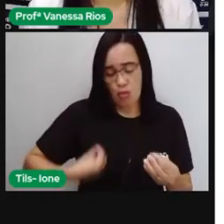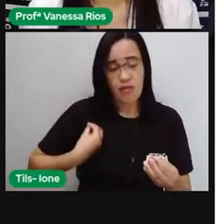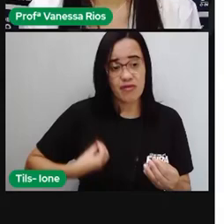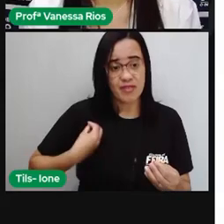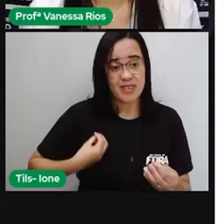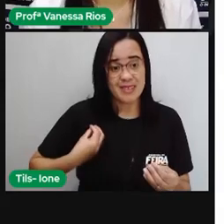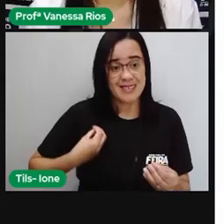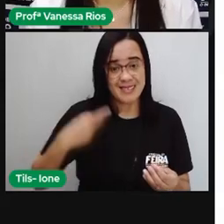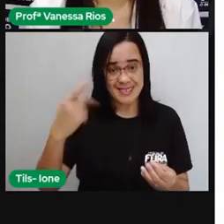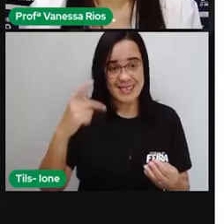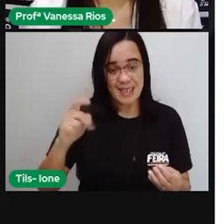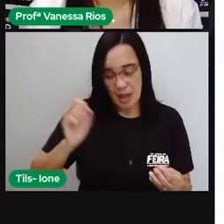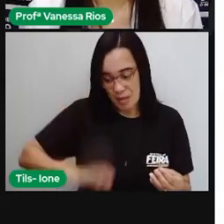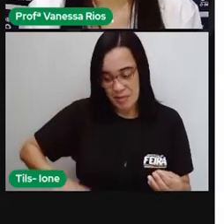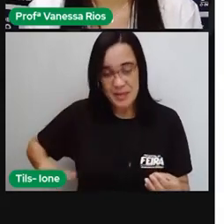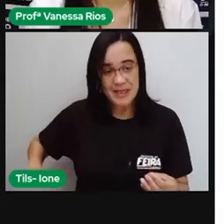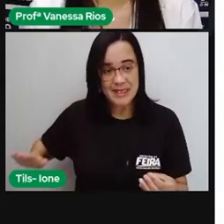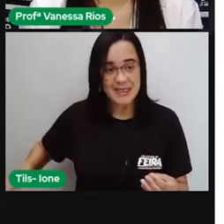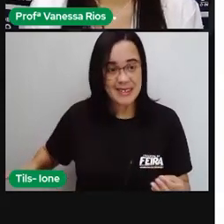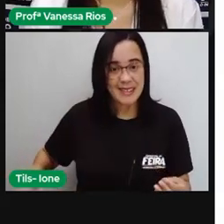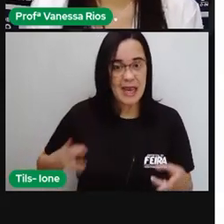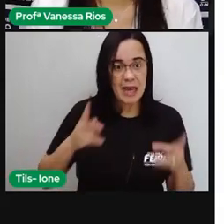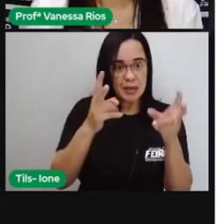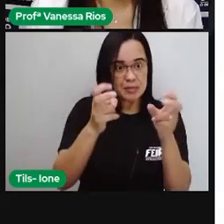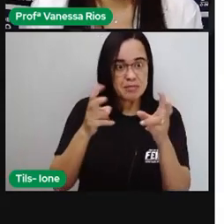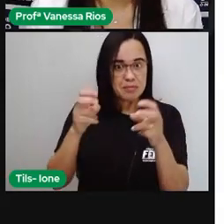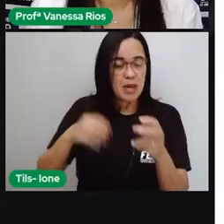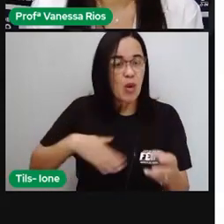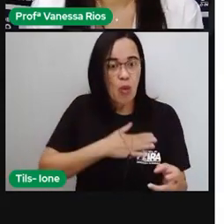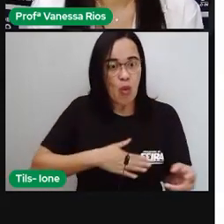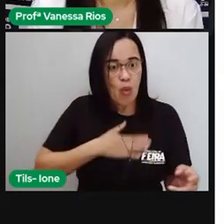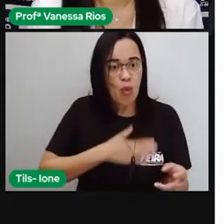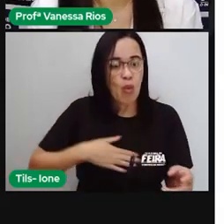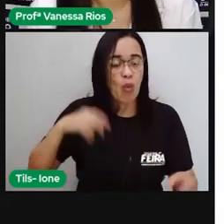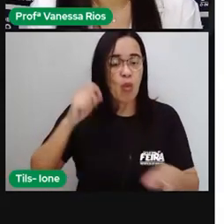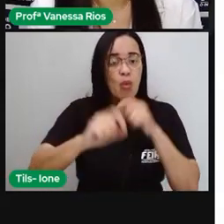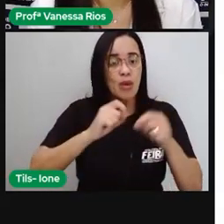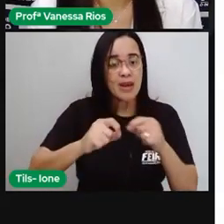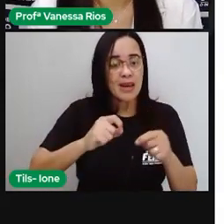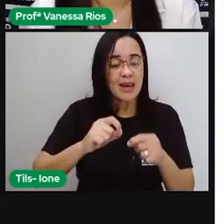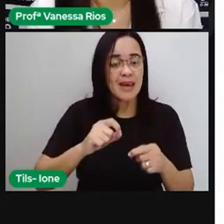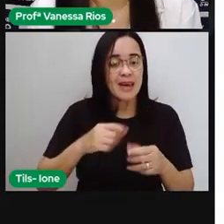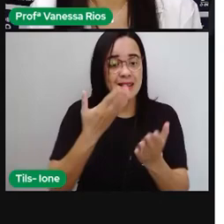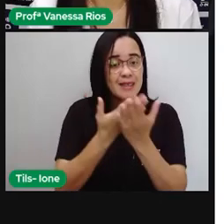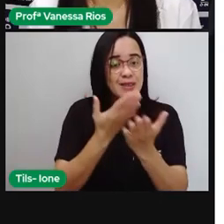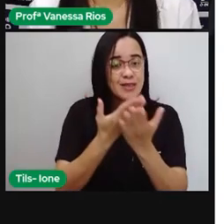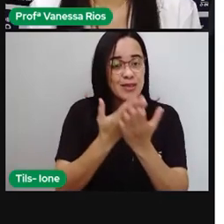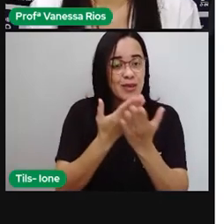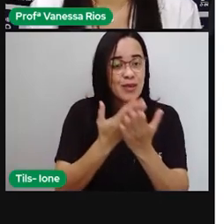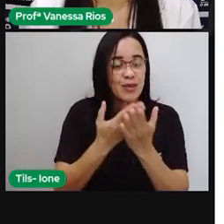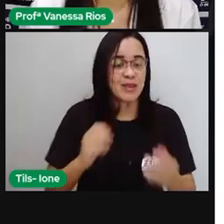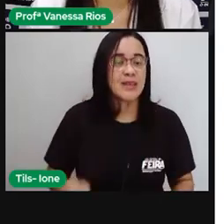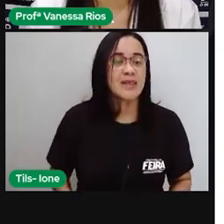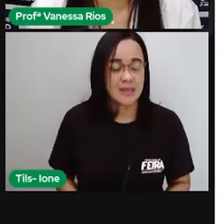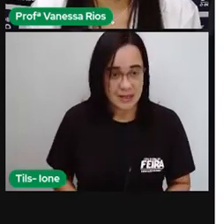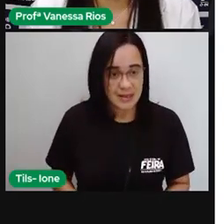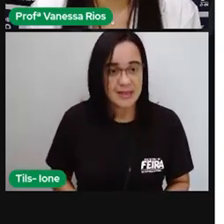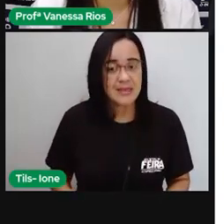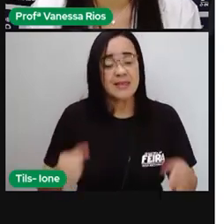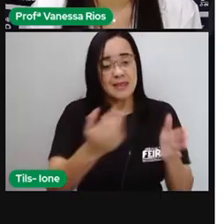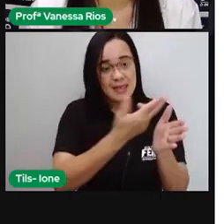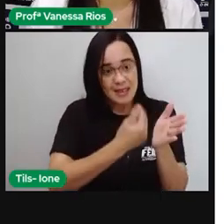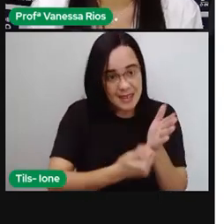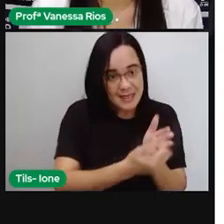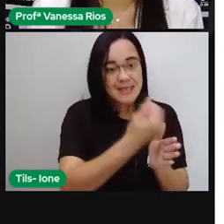pequeno, o interesse dele, em relação ao que estudava, né, na própria escola formal, era as aulas de